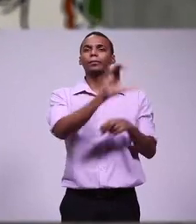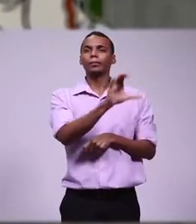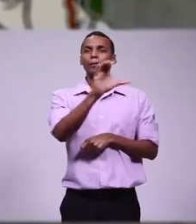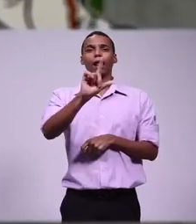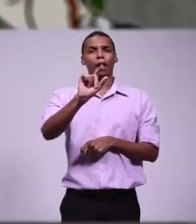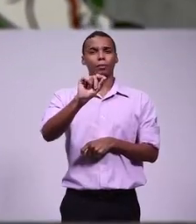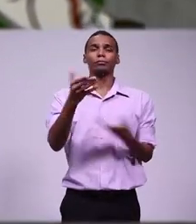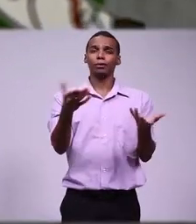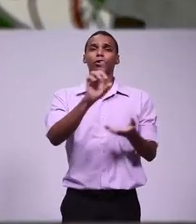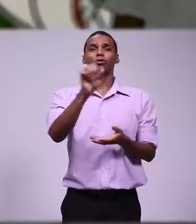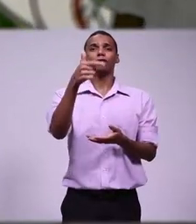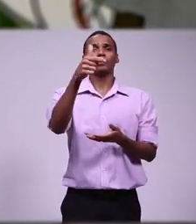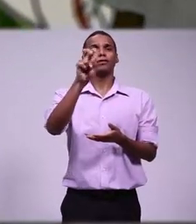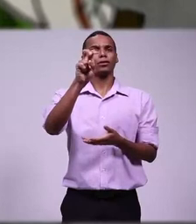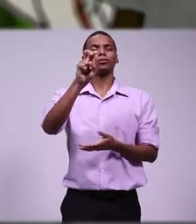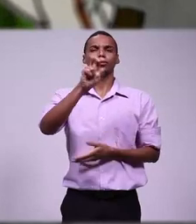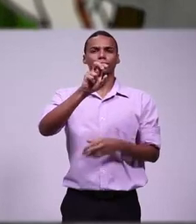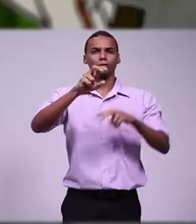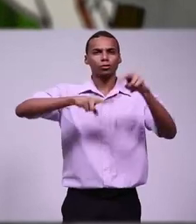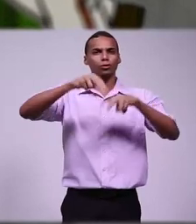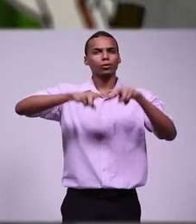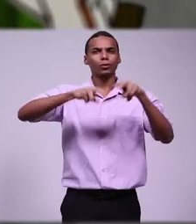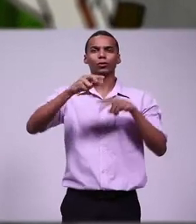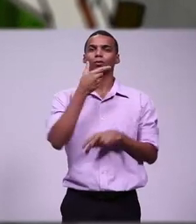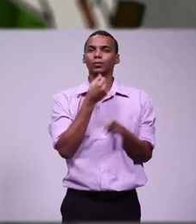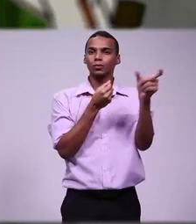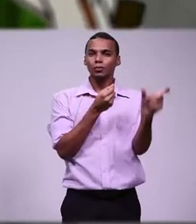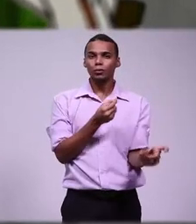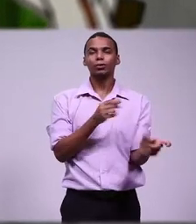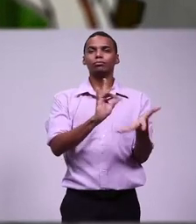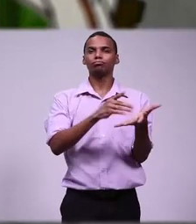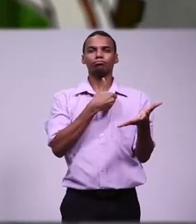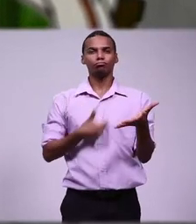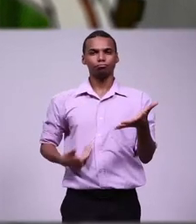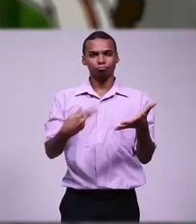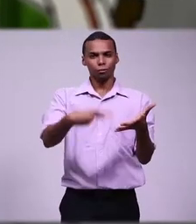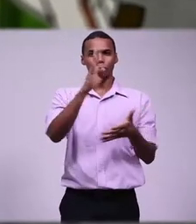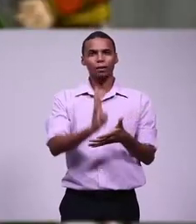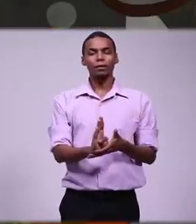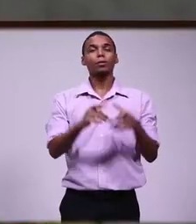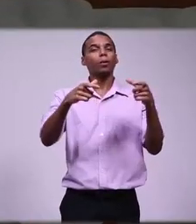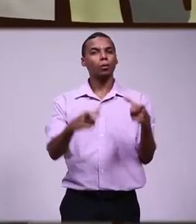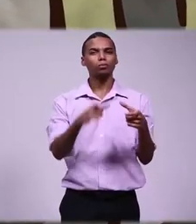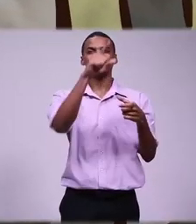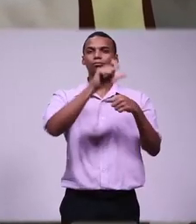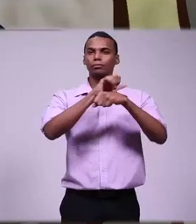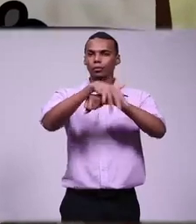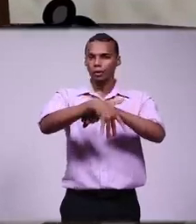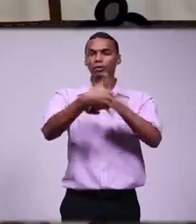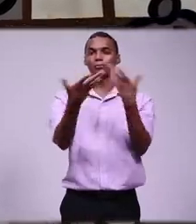25 de junho, D. Pedro de Alcântara foi proclamado regente do Reino do Brasil, na Câmara de Cachoeira.